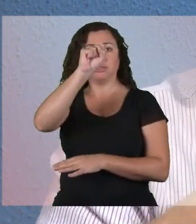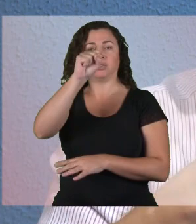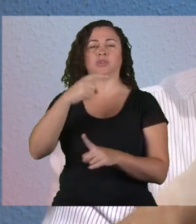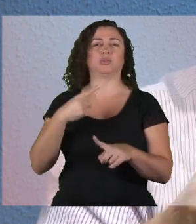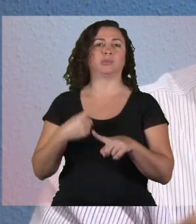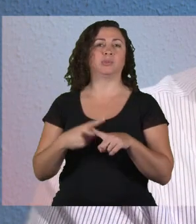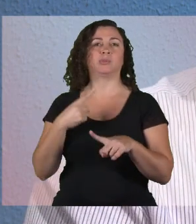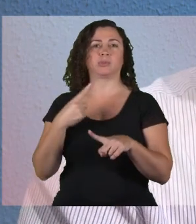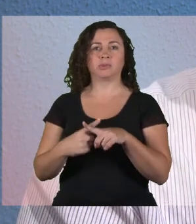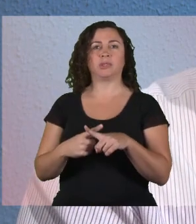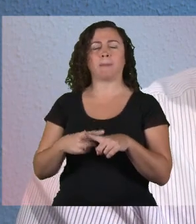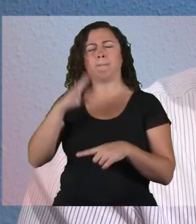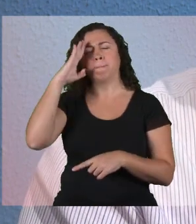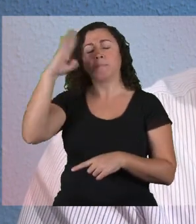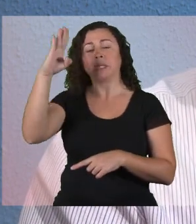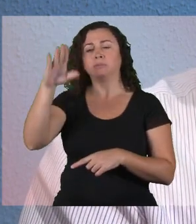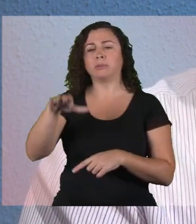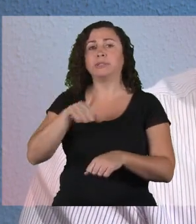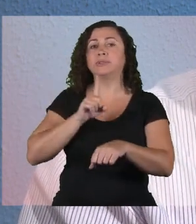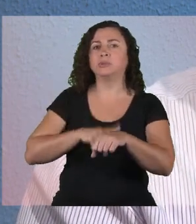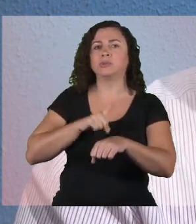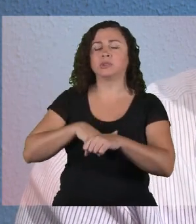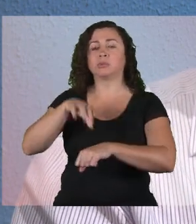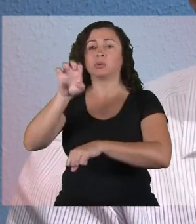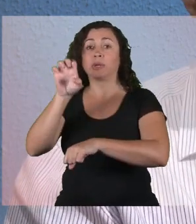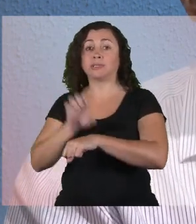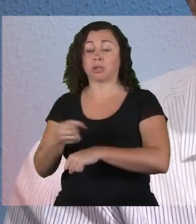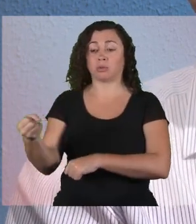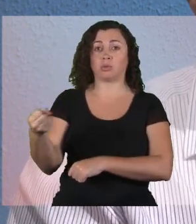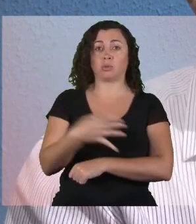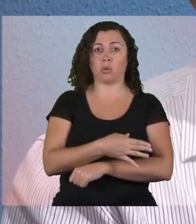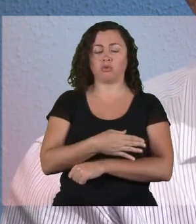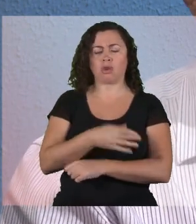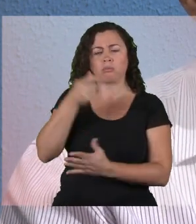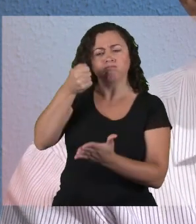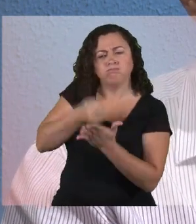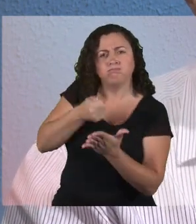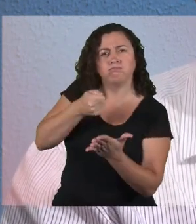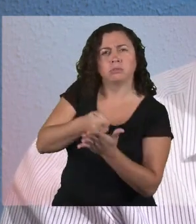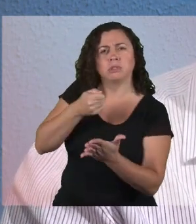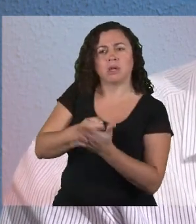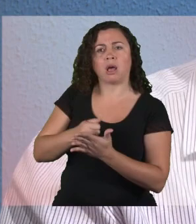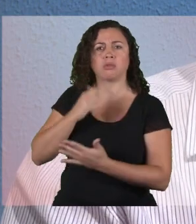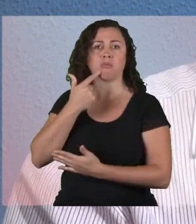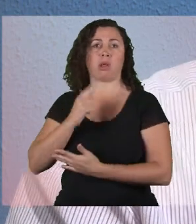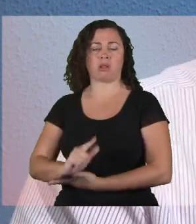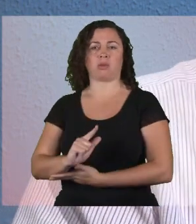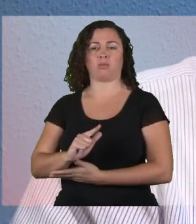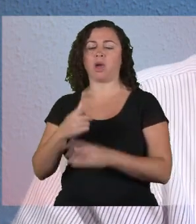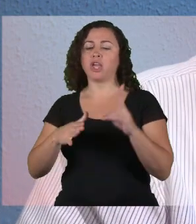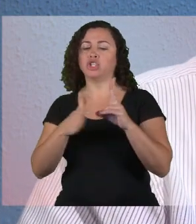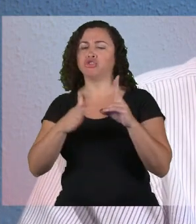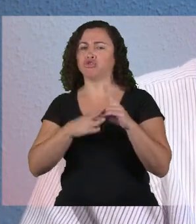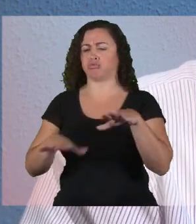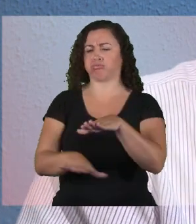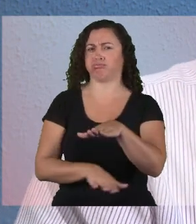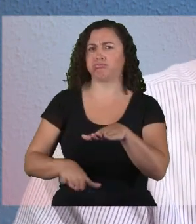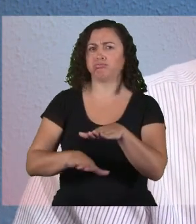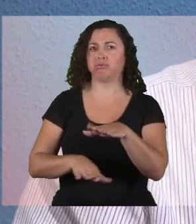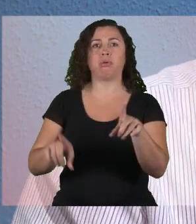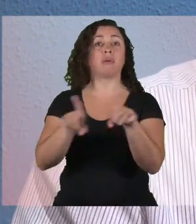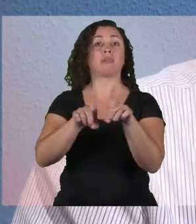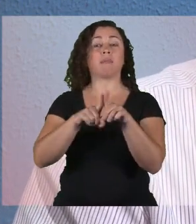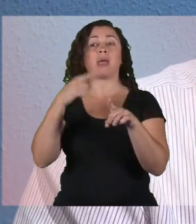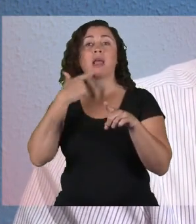na época em que, principalmente o Estado Novo, e a ideia de se impor uma língua em relação às línguas indígenas